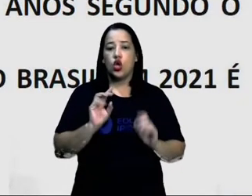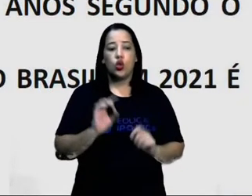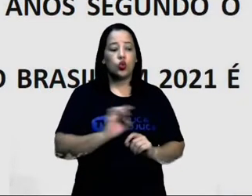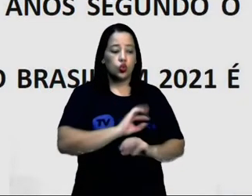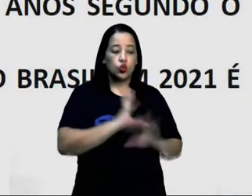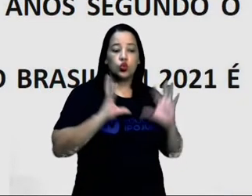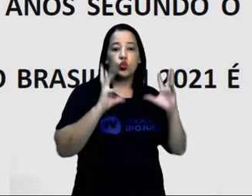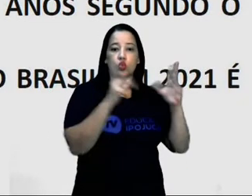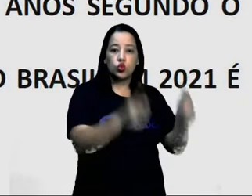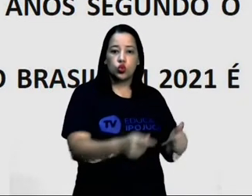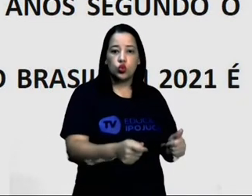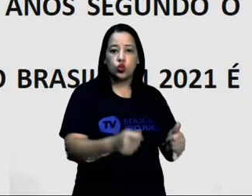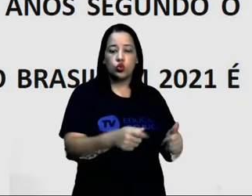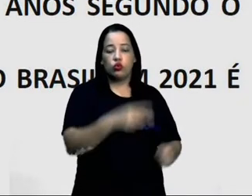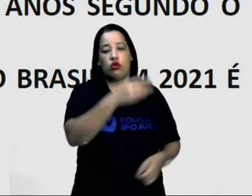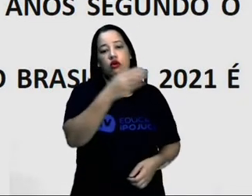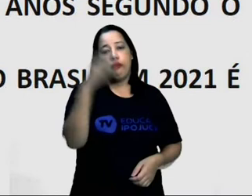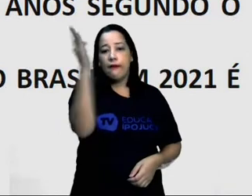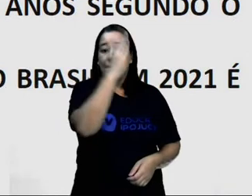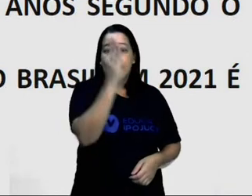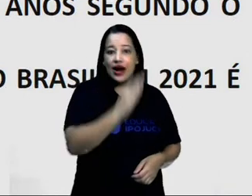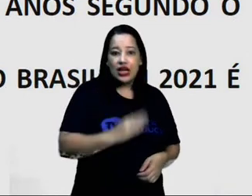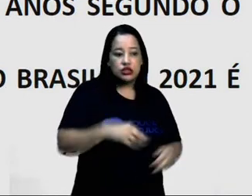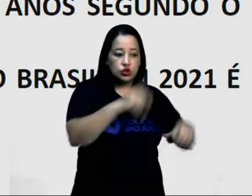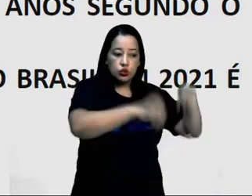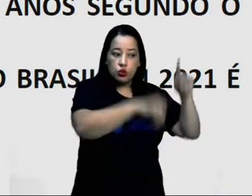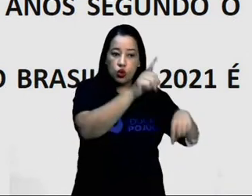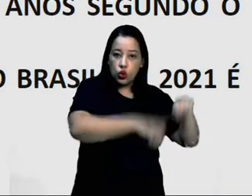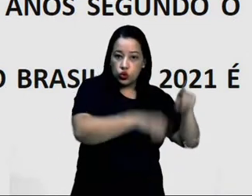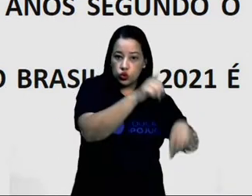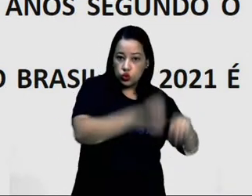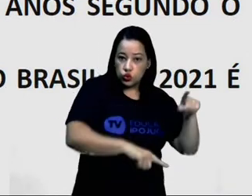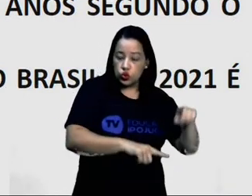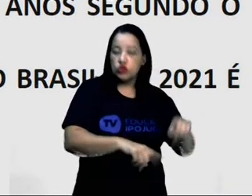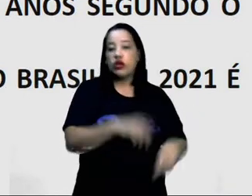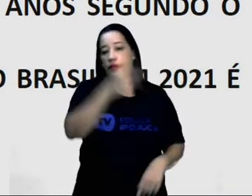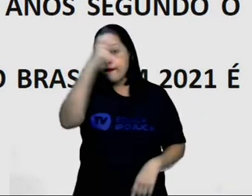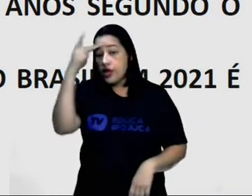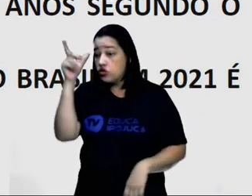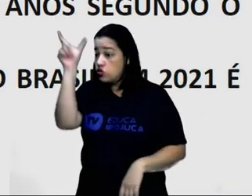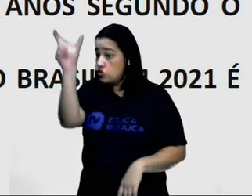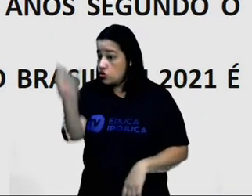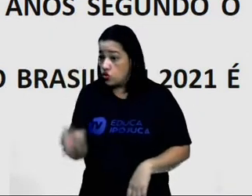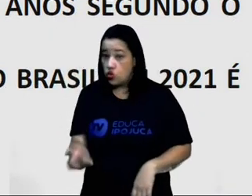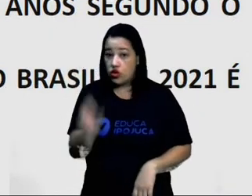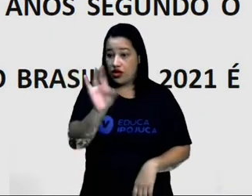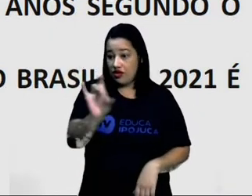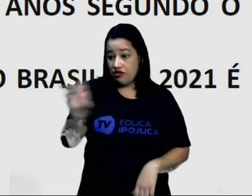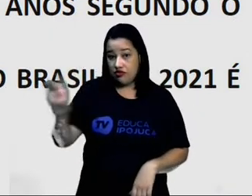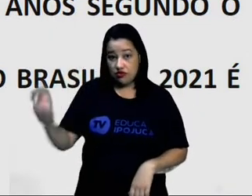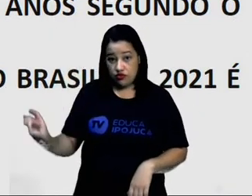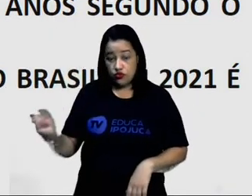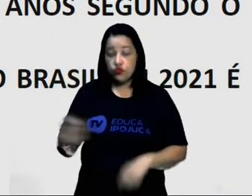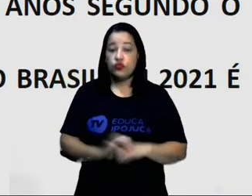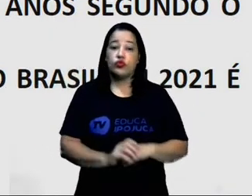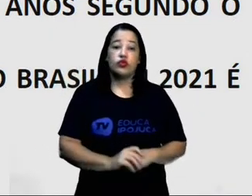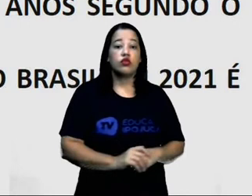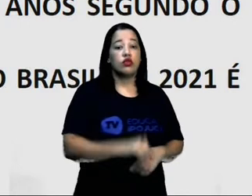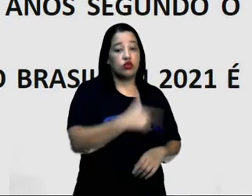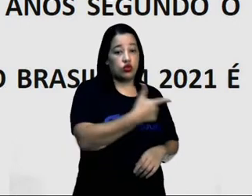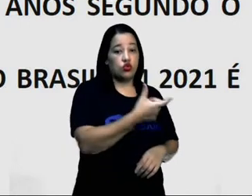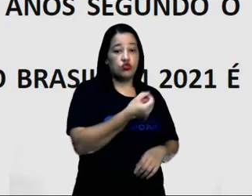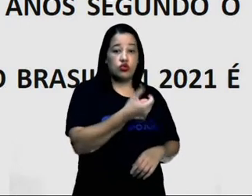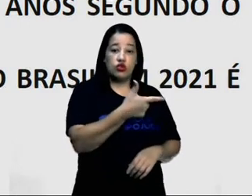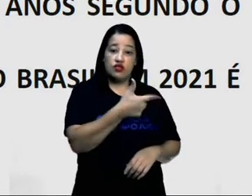por pessoa, per capita, por cabeça. Em 2021, esse PIB per capita é de